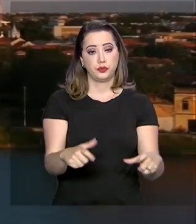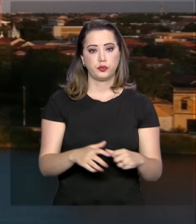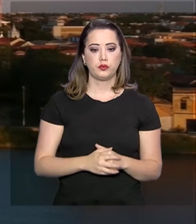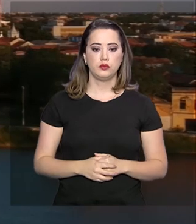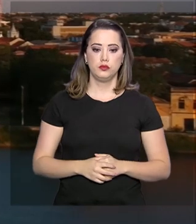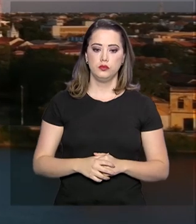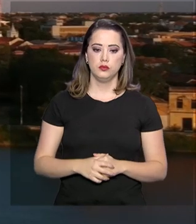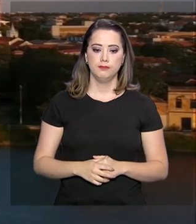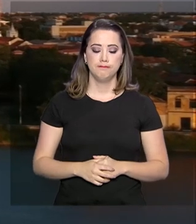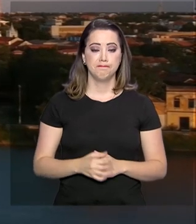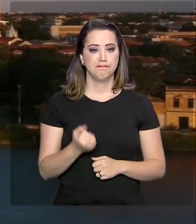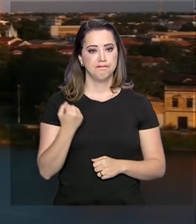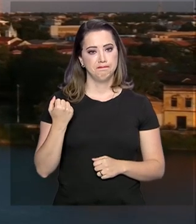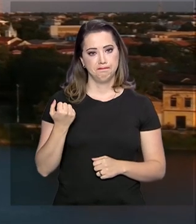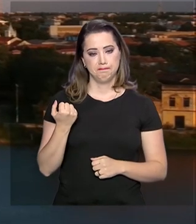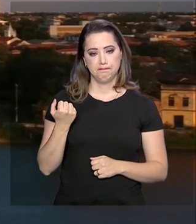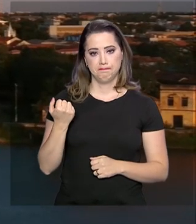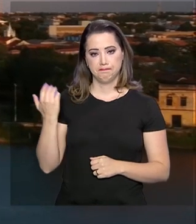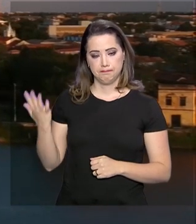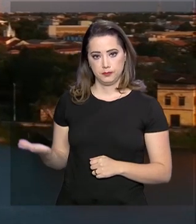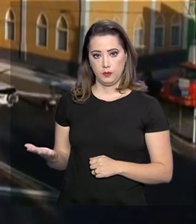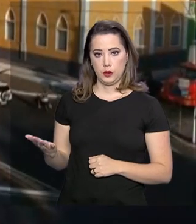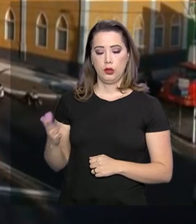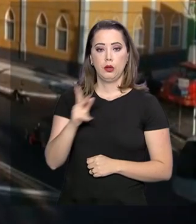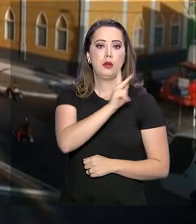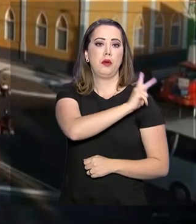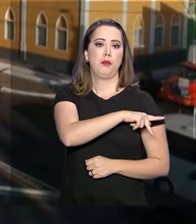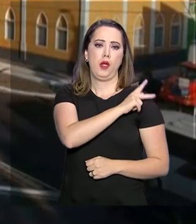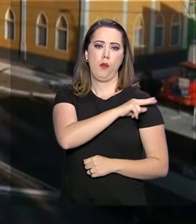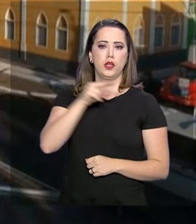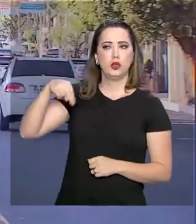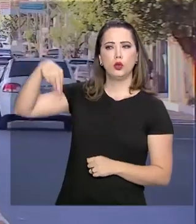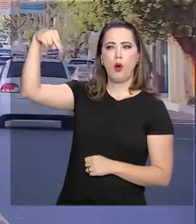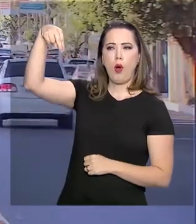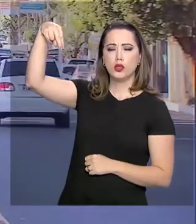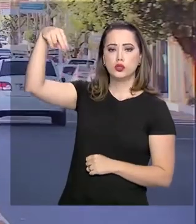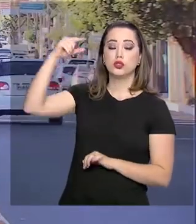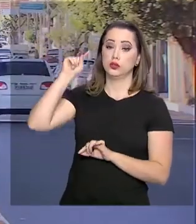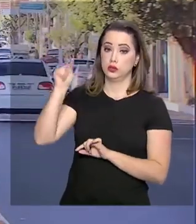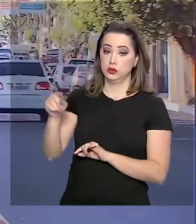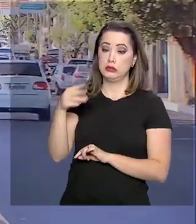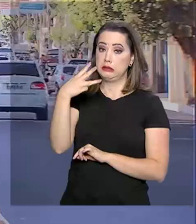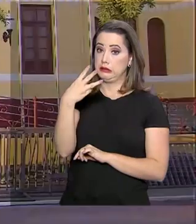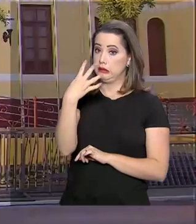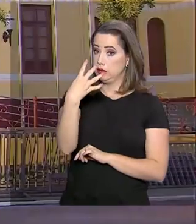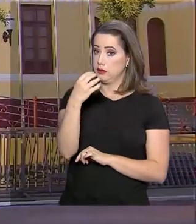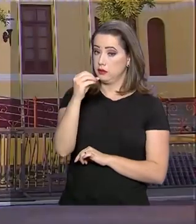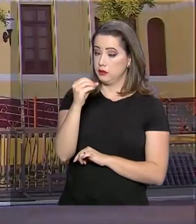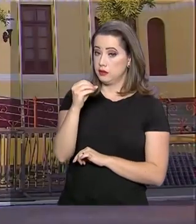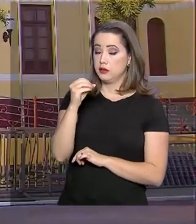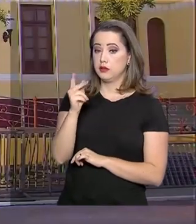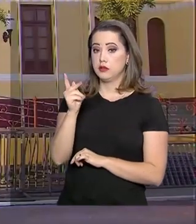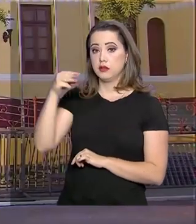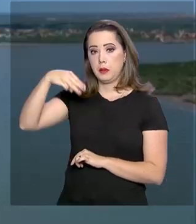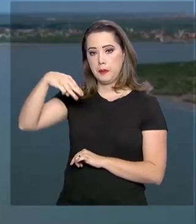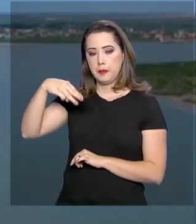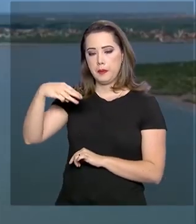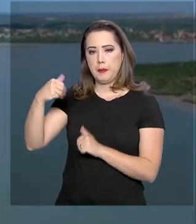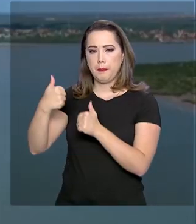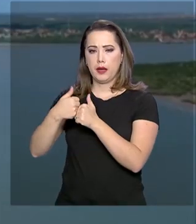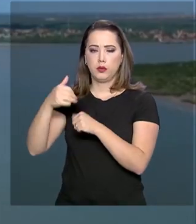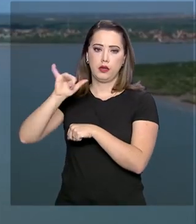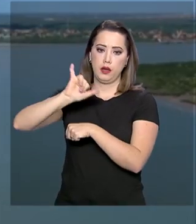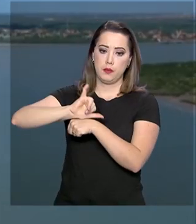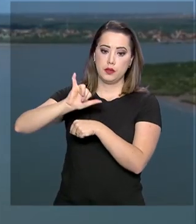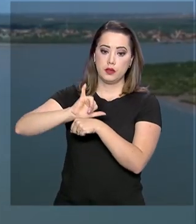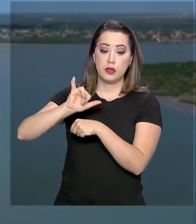Parnaíba fica no extremo norte do Piauí. O município está a 340 quilômetros da capital teresina e é